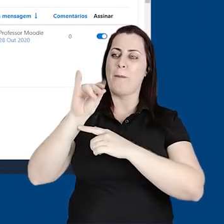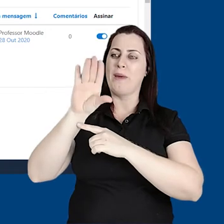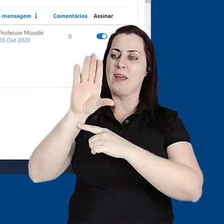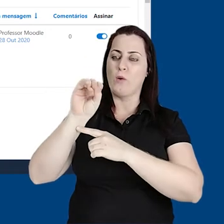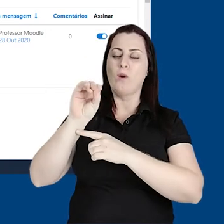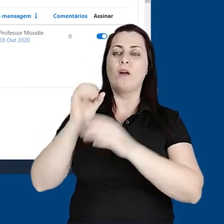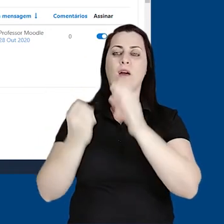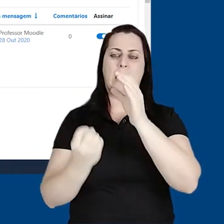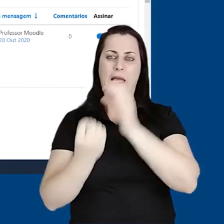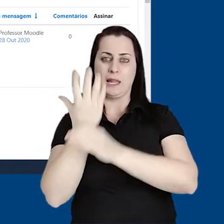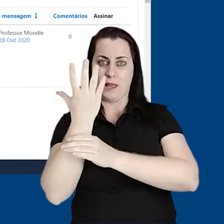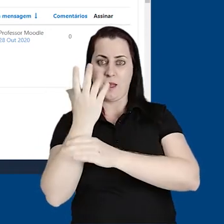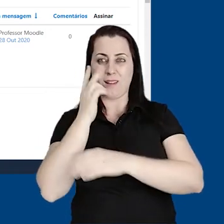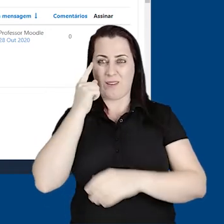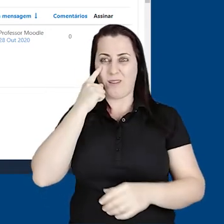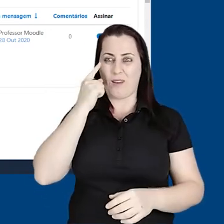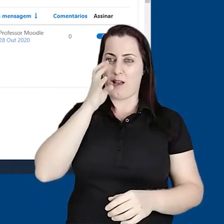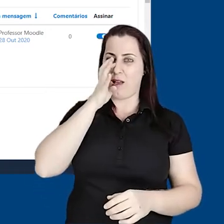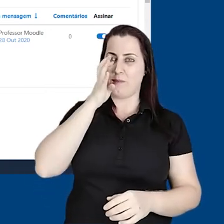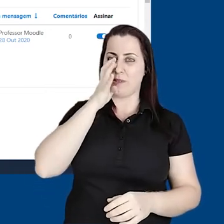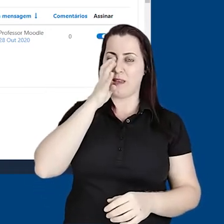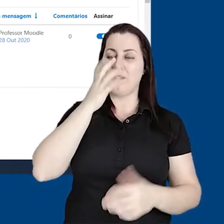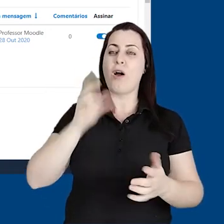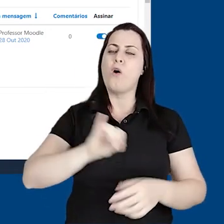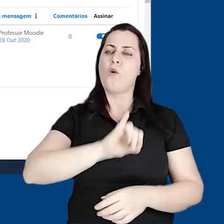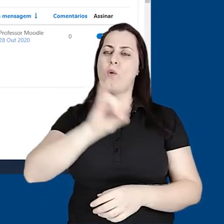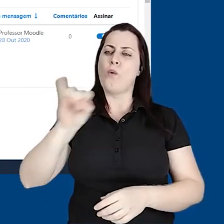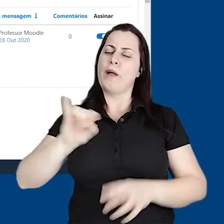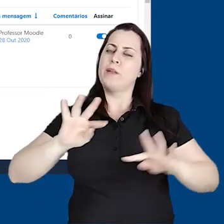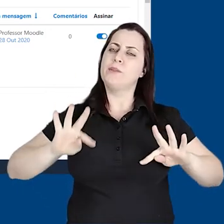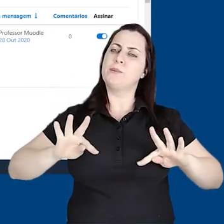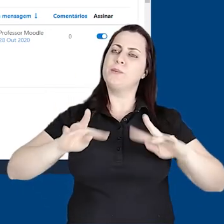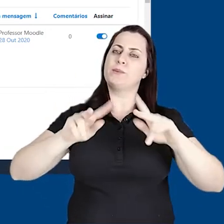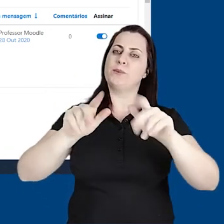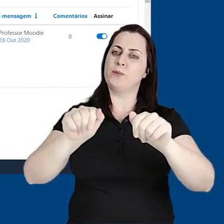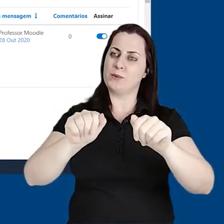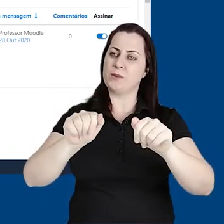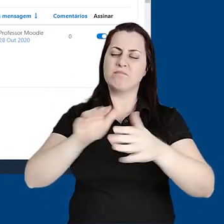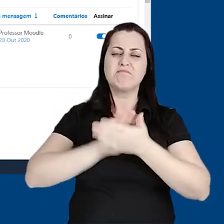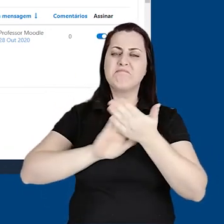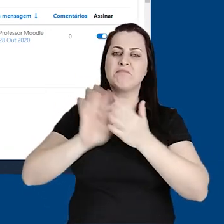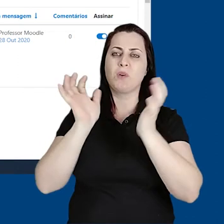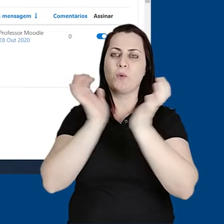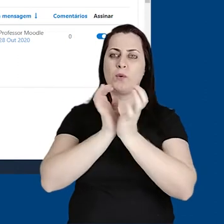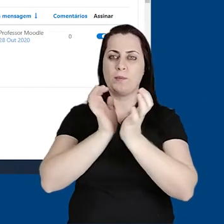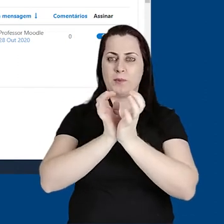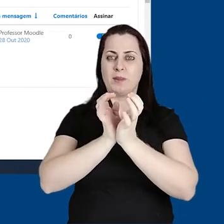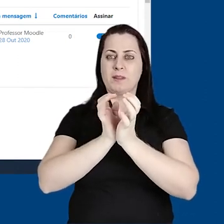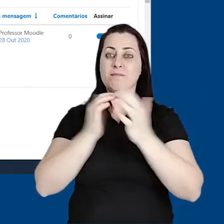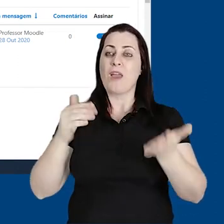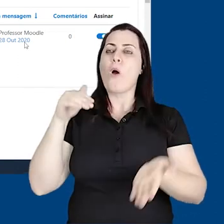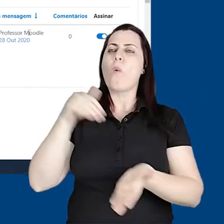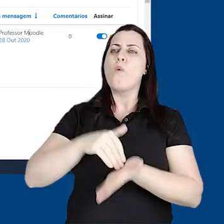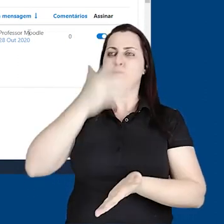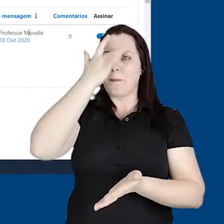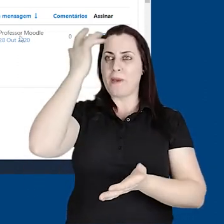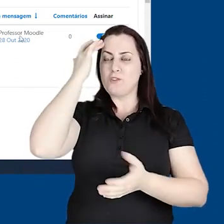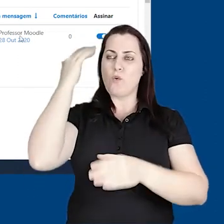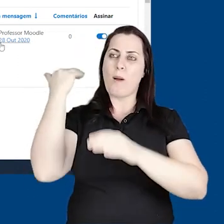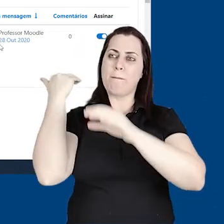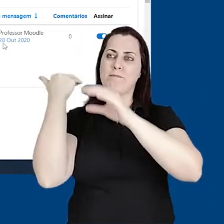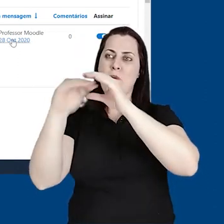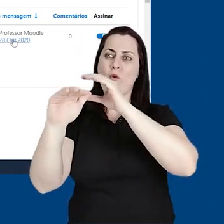fórum tópico foi criado, repare, Olá a todos, sem um grupo, o autor,